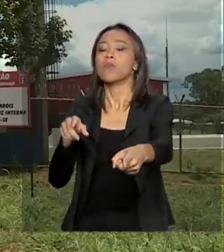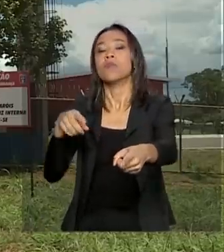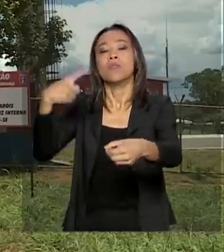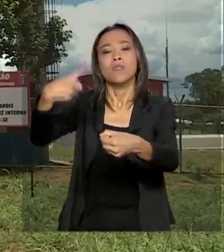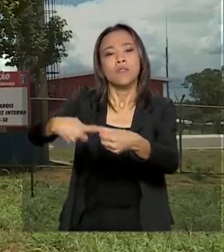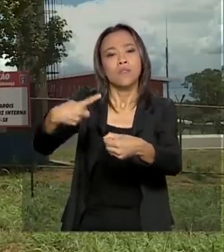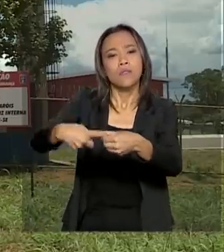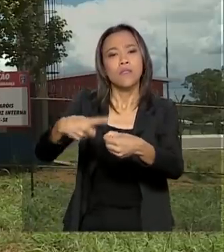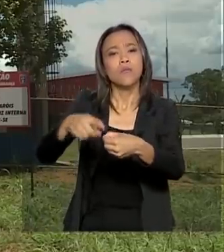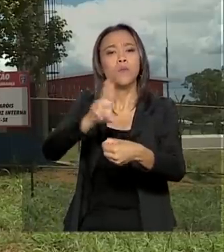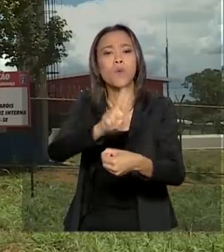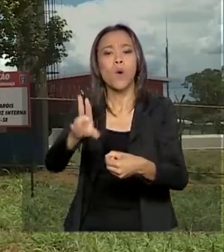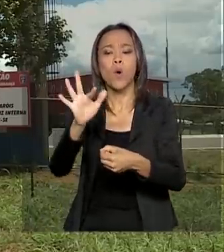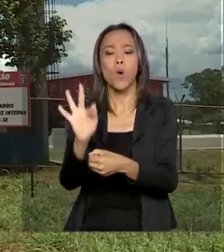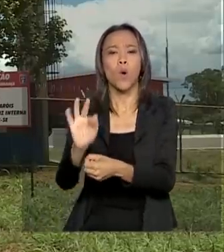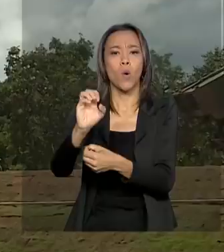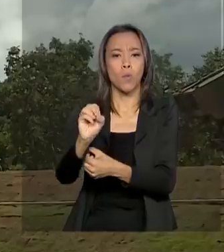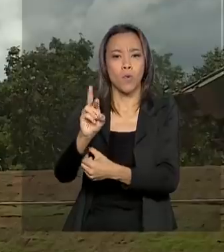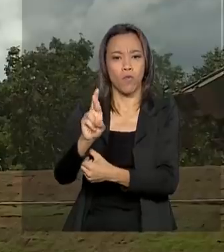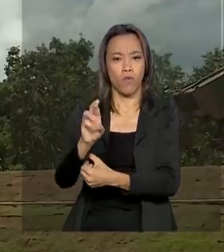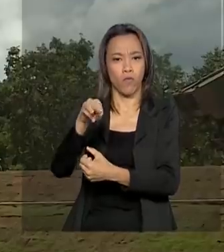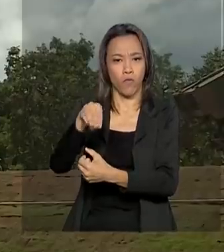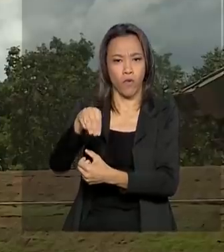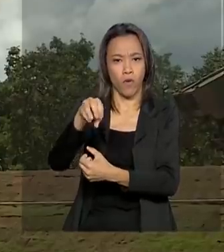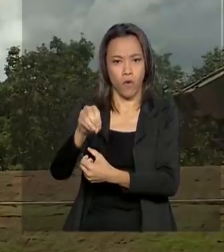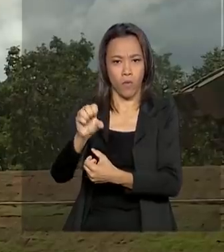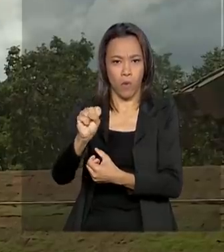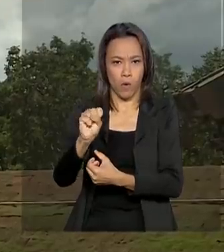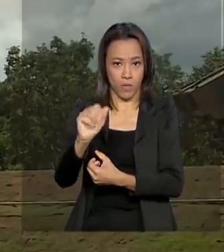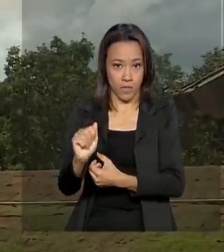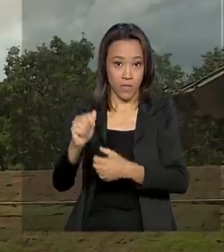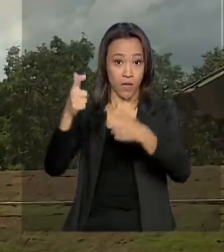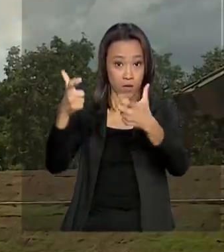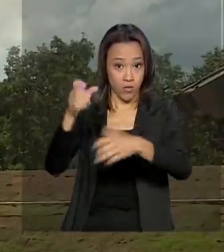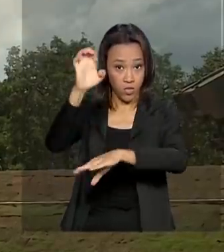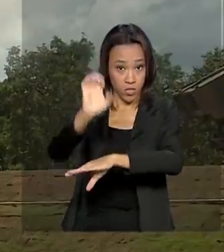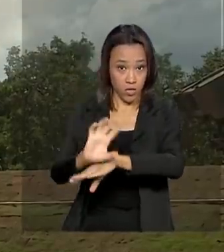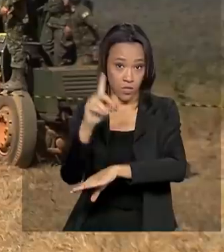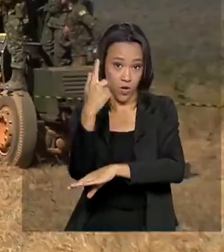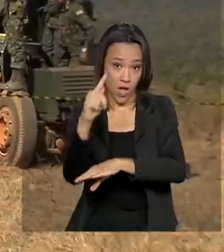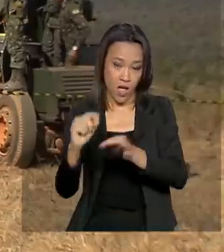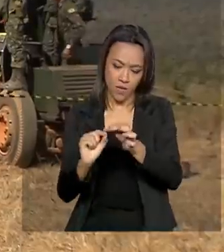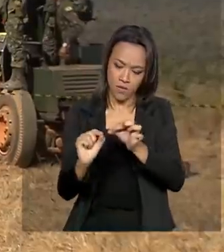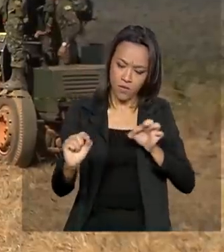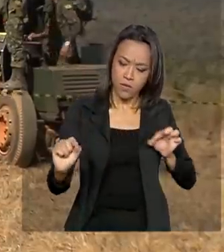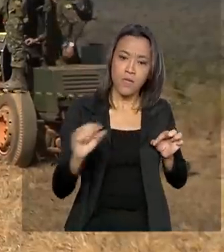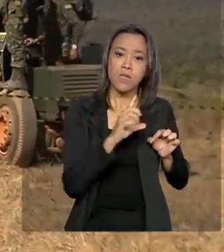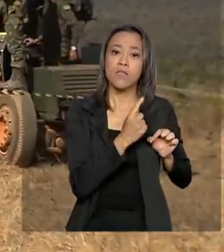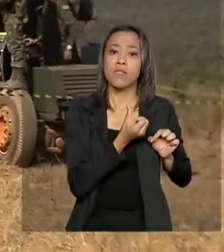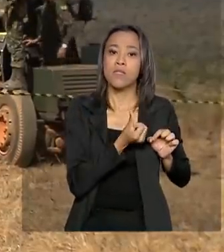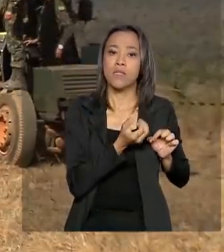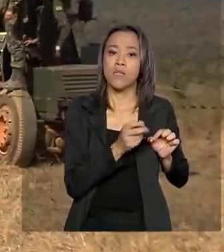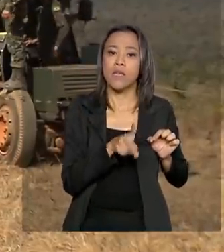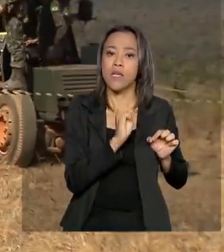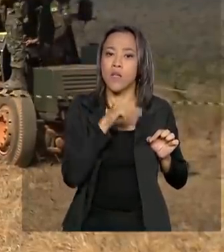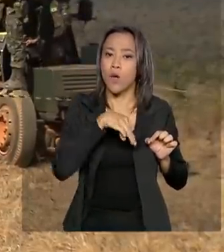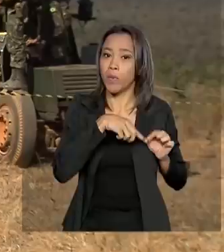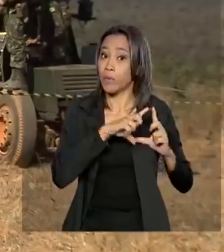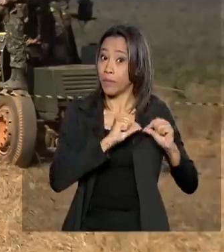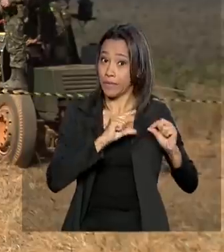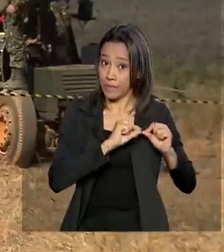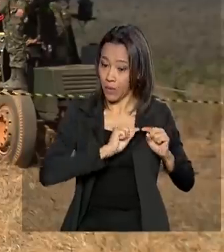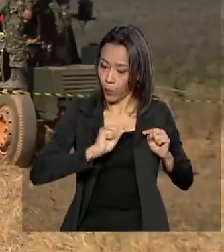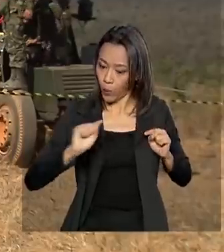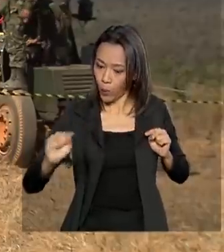Bárbara, em Formosa, Goiás, a cerca de 60 quilômetros de Brasília. O local foi escolhido por ter uma